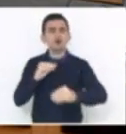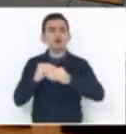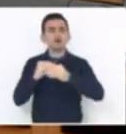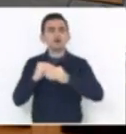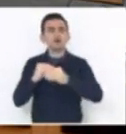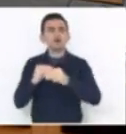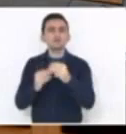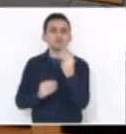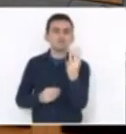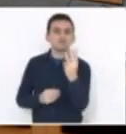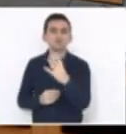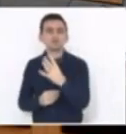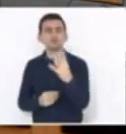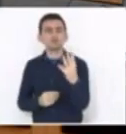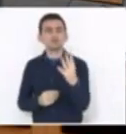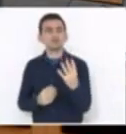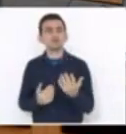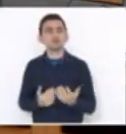3 e número 4.